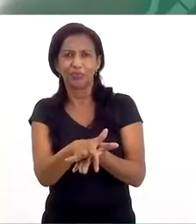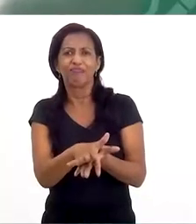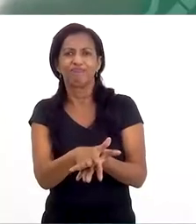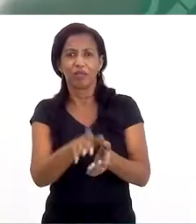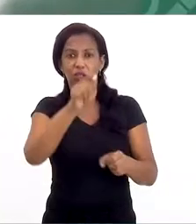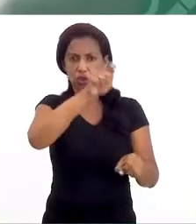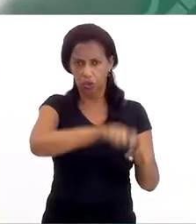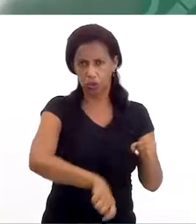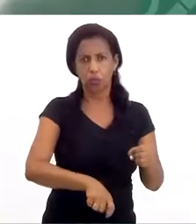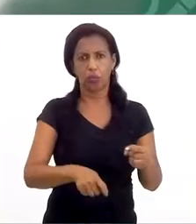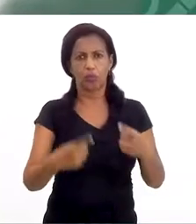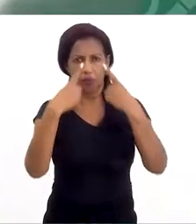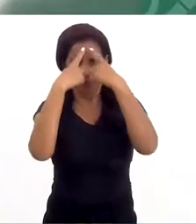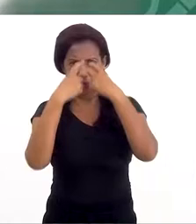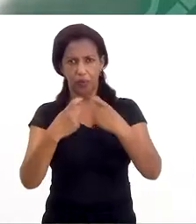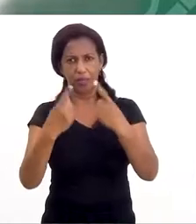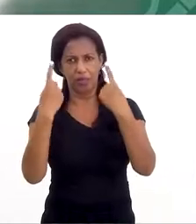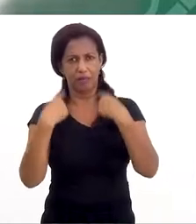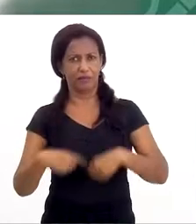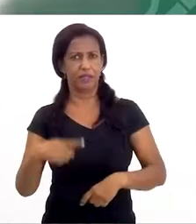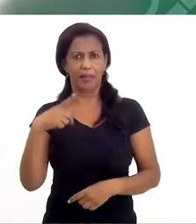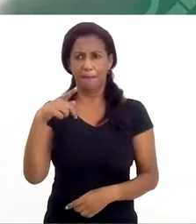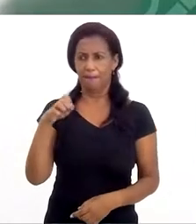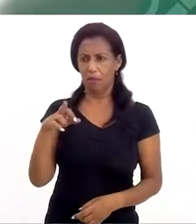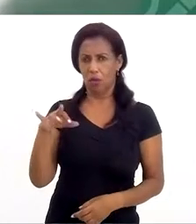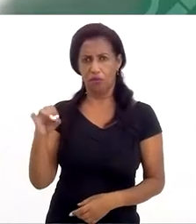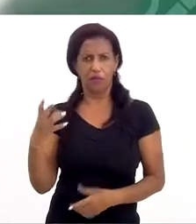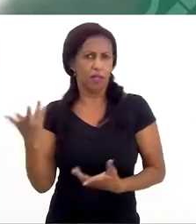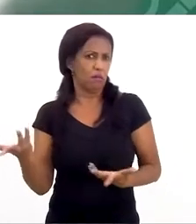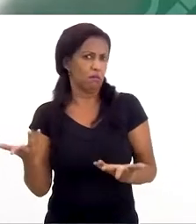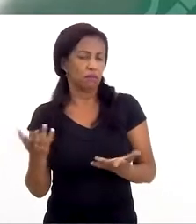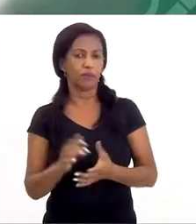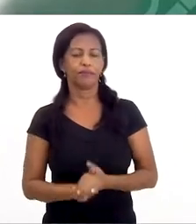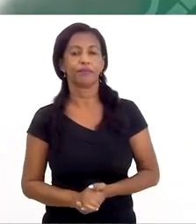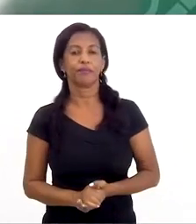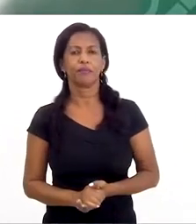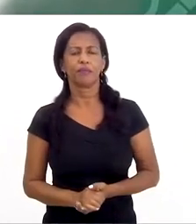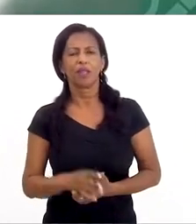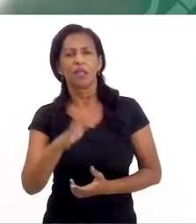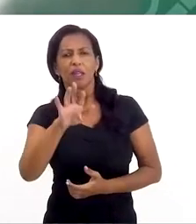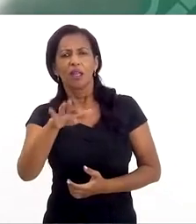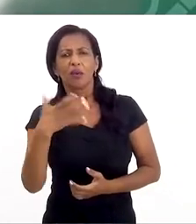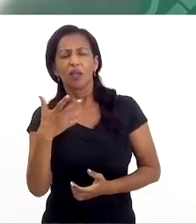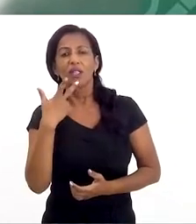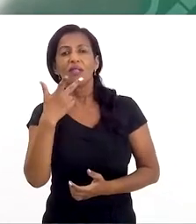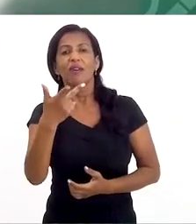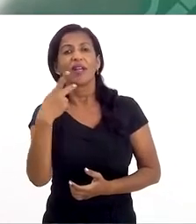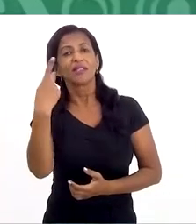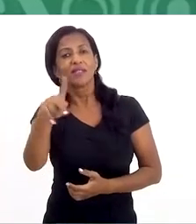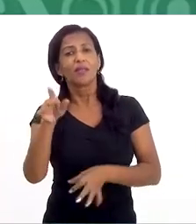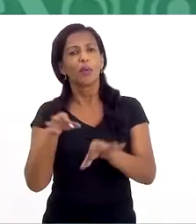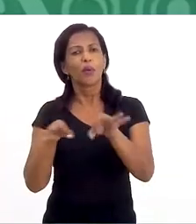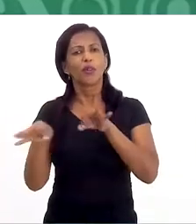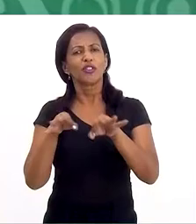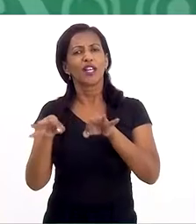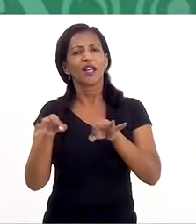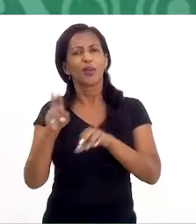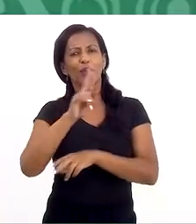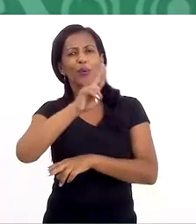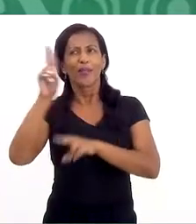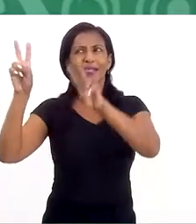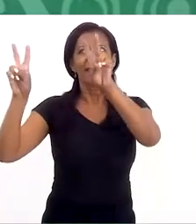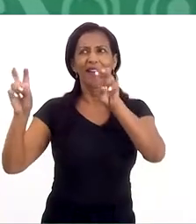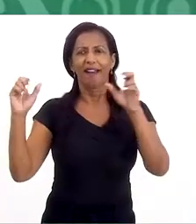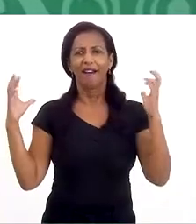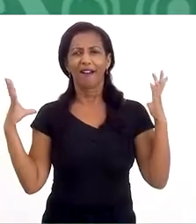acabar em casos de estupro, né? De violência, pedofilia, enfim. Eu queria que você falasse sobre o seu projeto, o projeto Anjos, né?